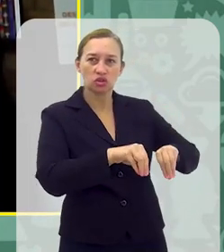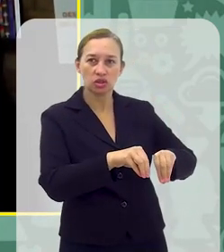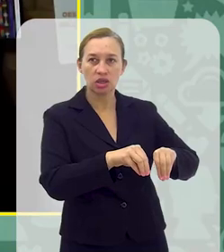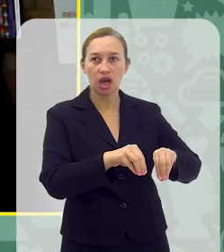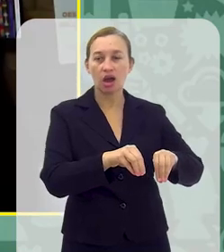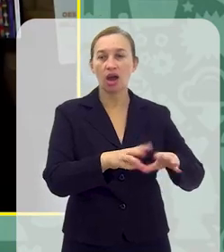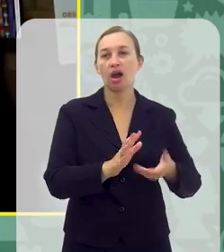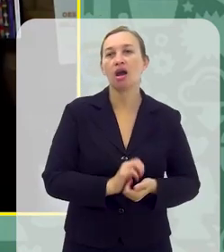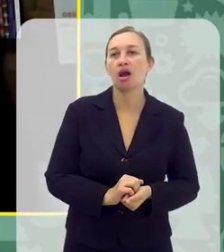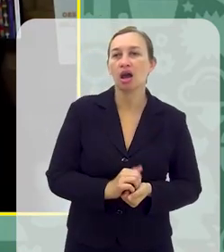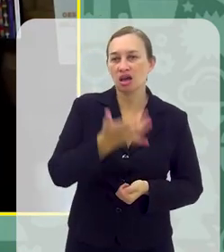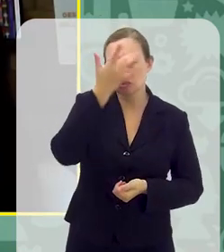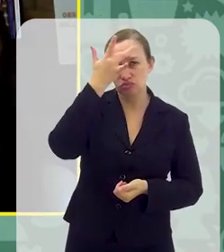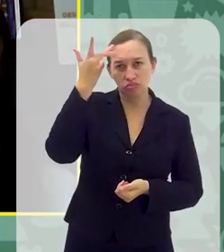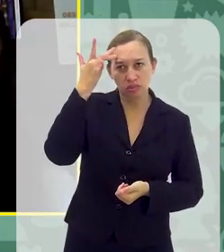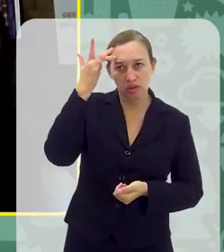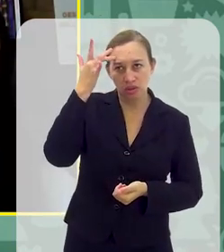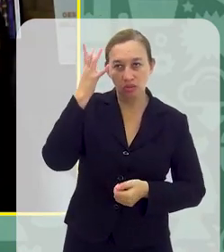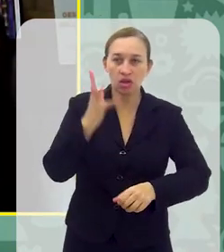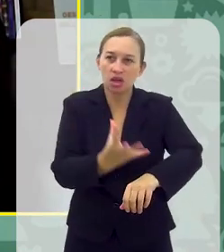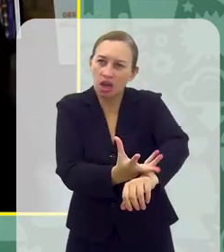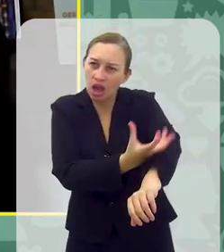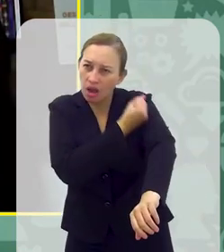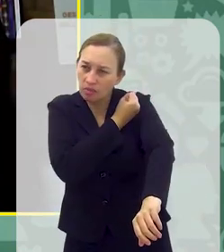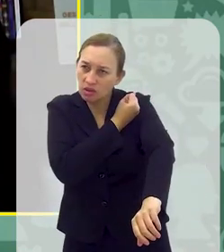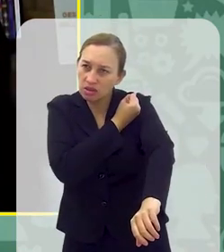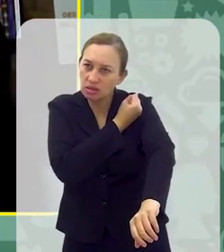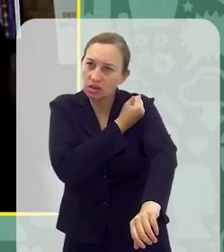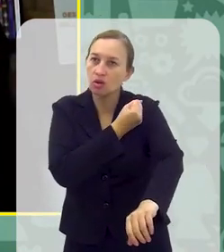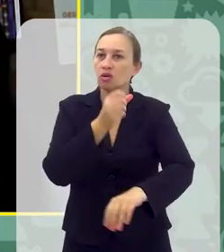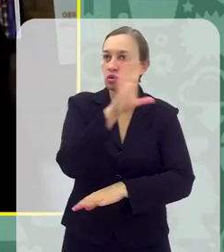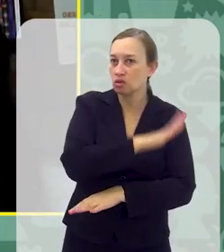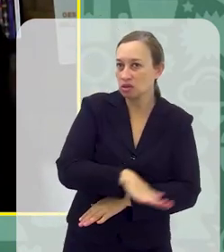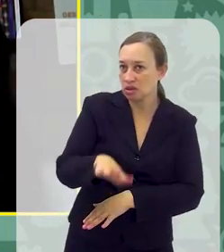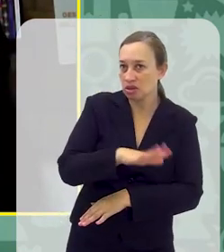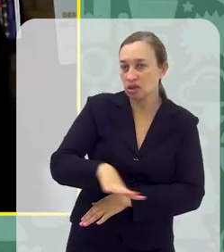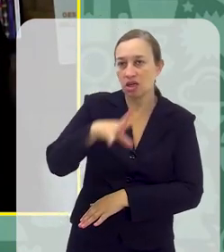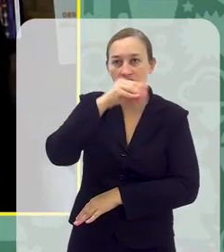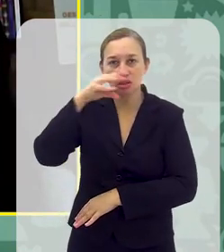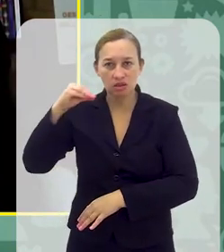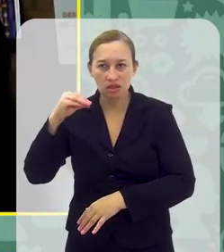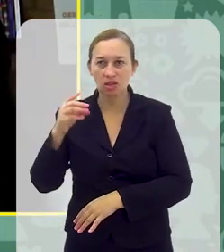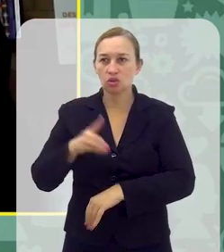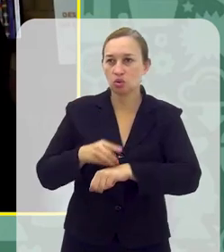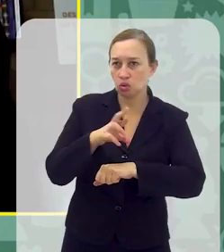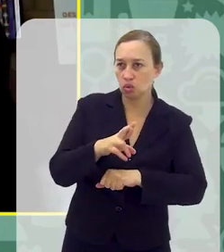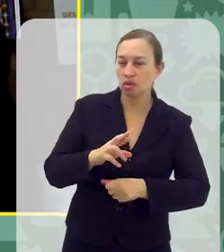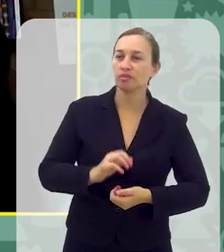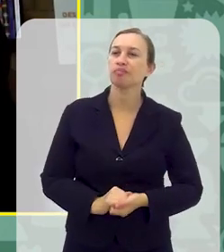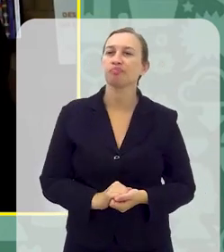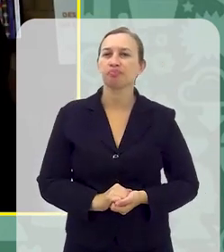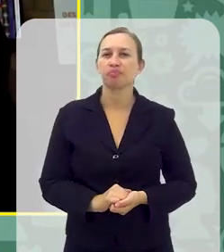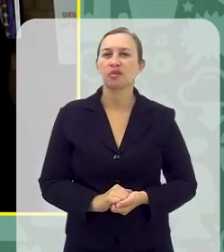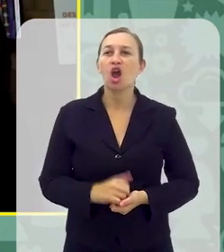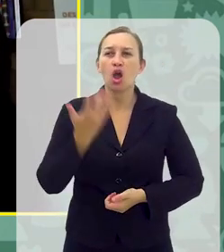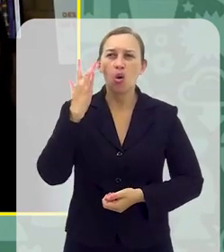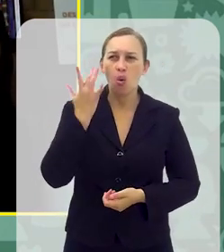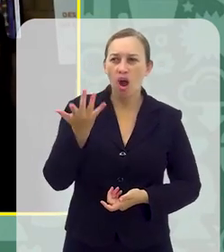prejudicar aí a saúde Mental e emocional Desses adolescentes e dessas crianças, doutora?